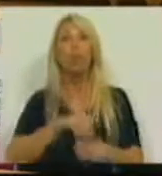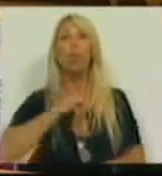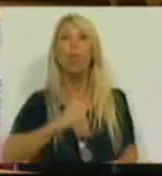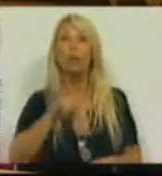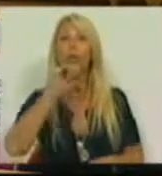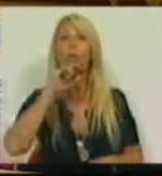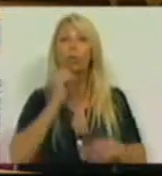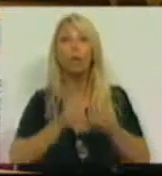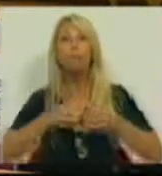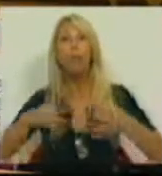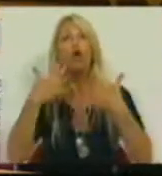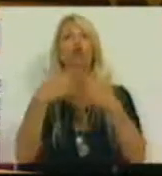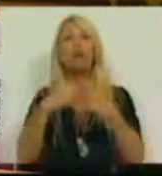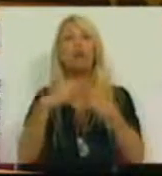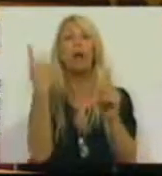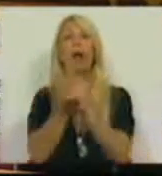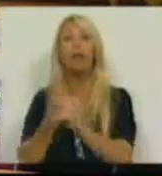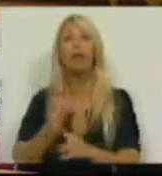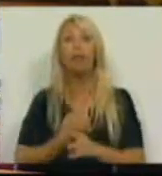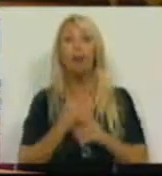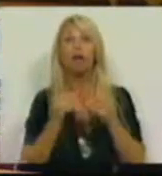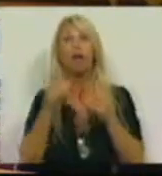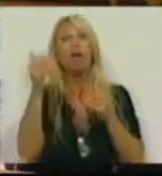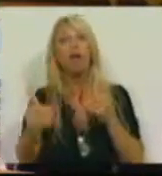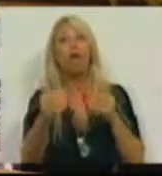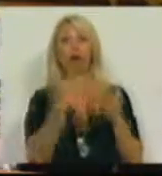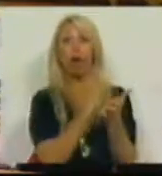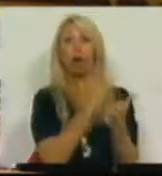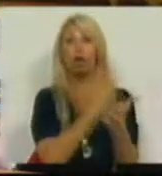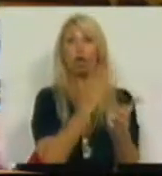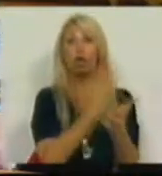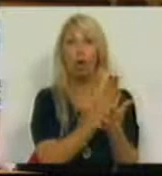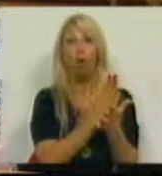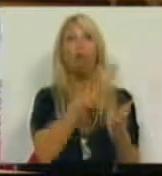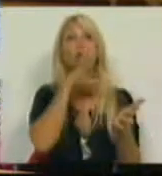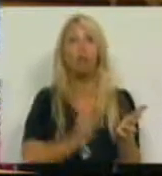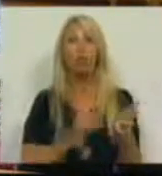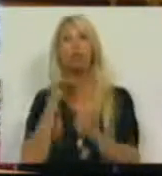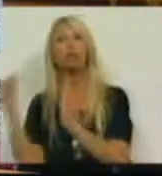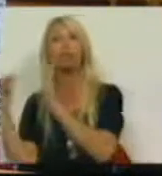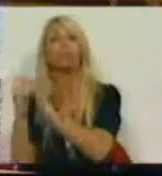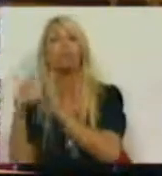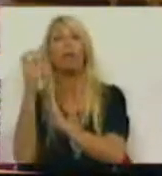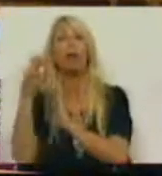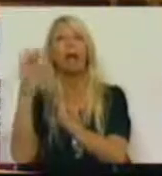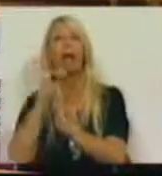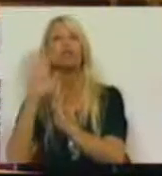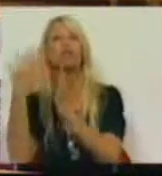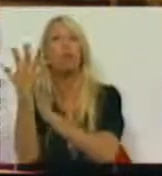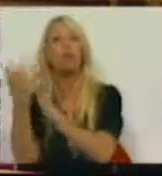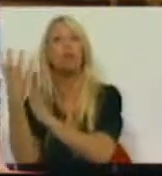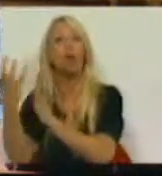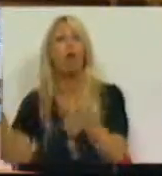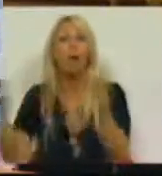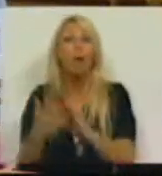possibilidade de alargamento da estrutura das atividades extracurriculares dos dependentes dedutíveis em sede e RS. E a razão é simples,